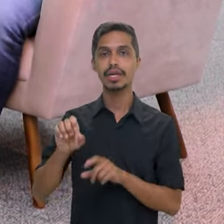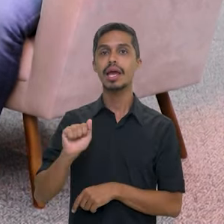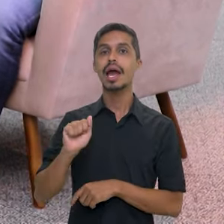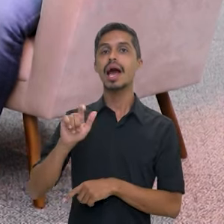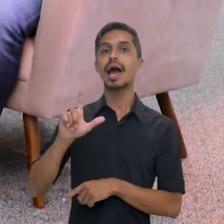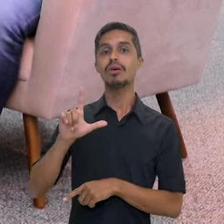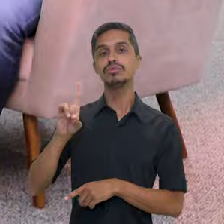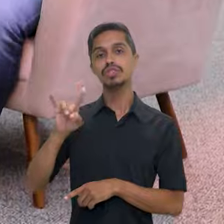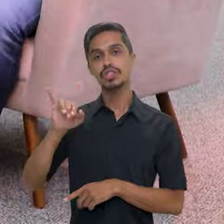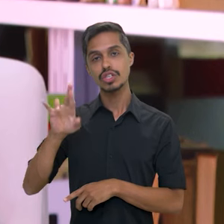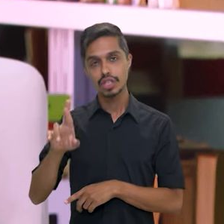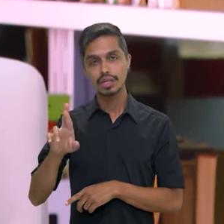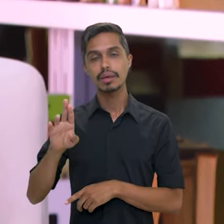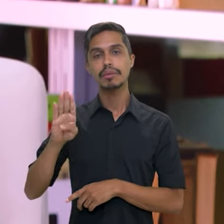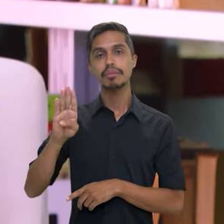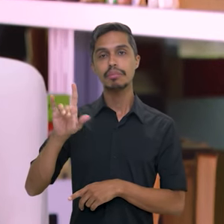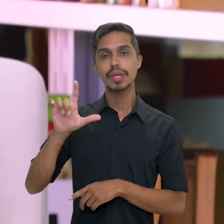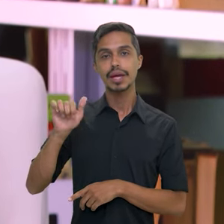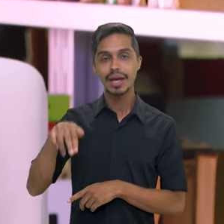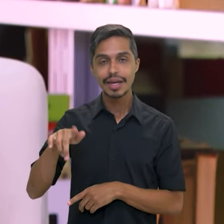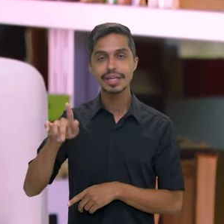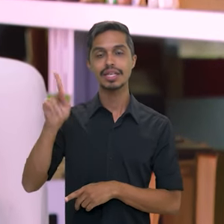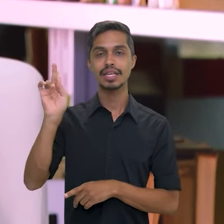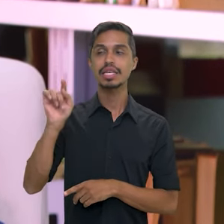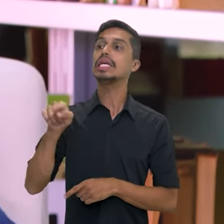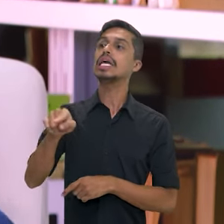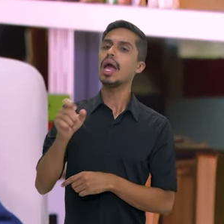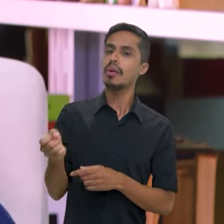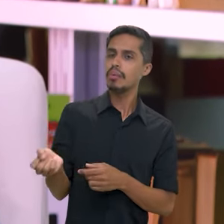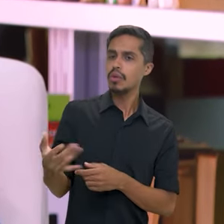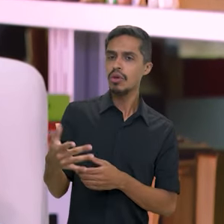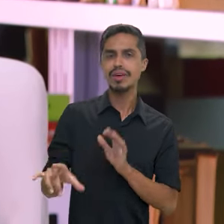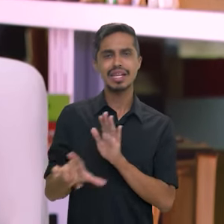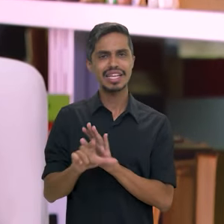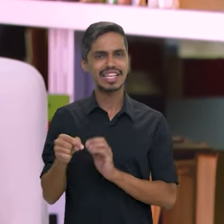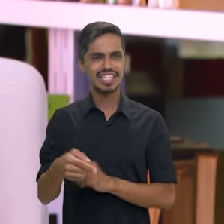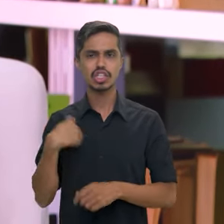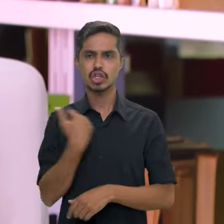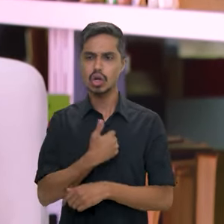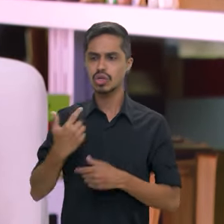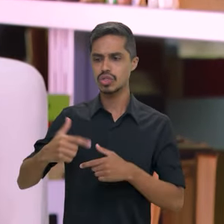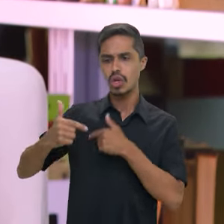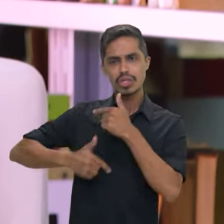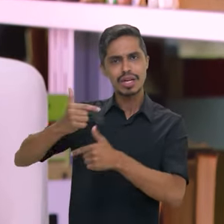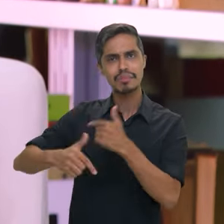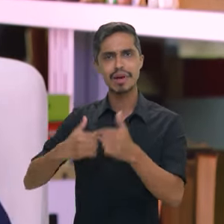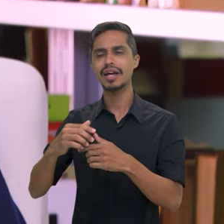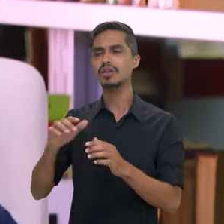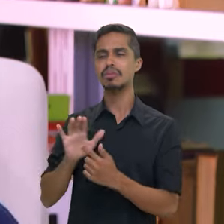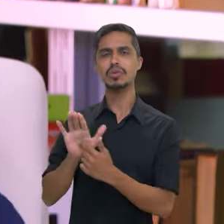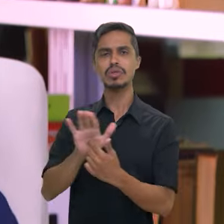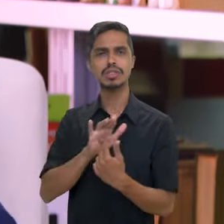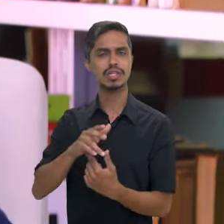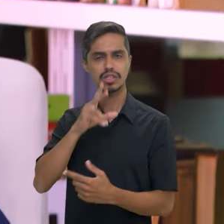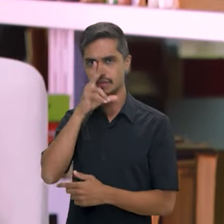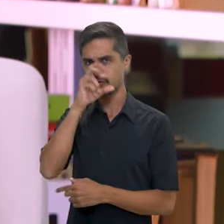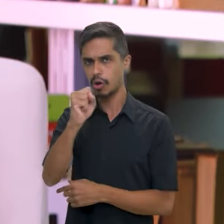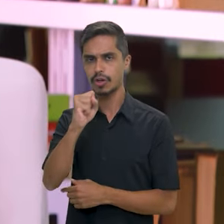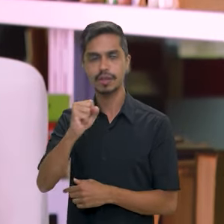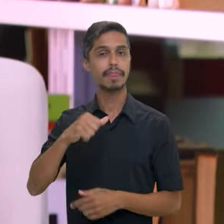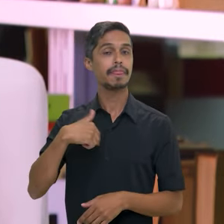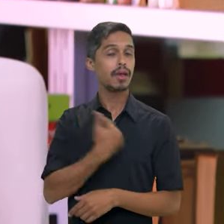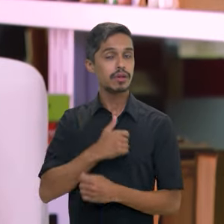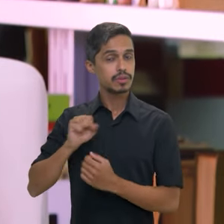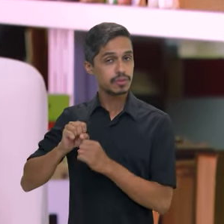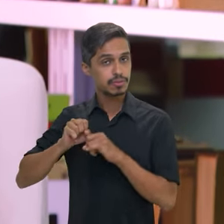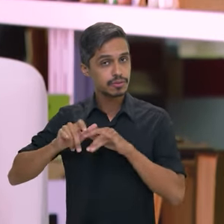Blanc, mas ainda tem uma precariedade do ponto de vista estrutural que a está refazendo o Ministério da Cultura, né? Mas tem, sim, recursos